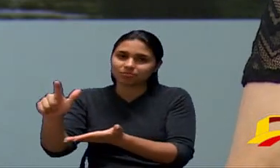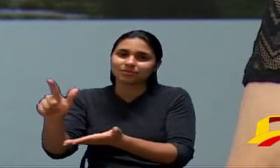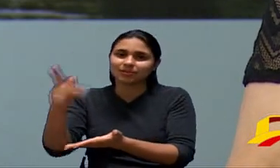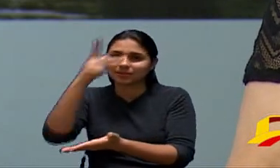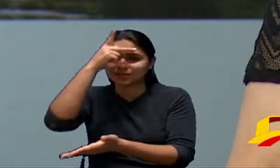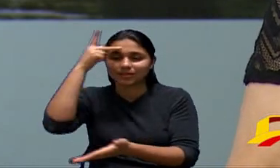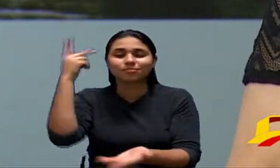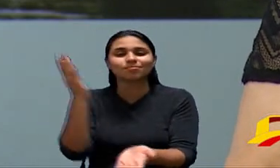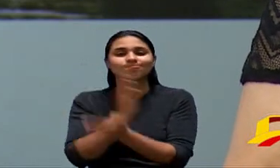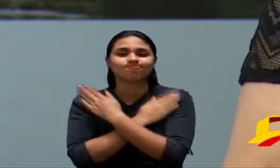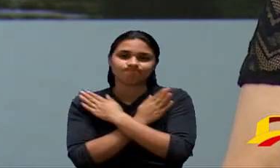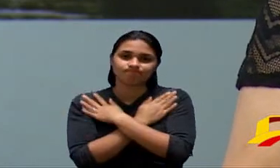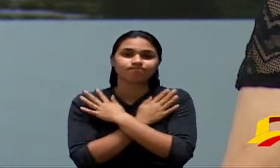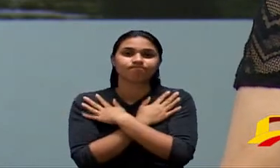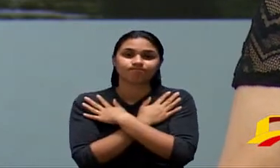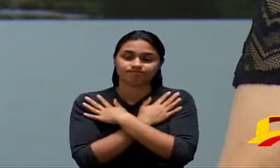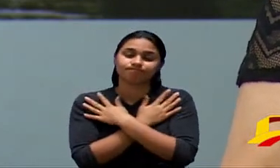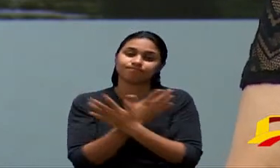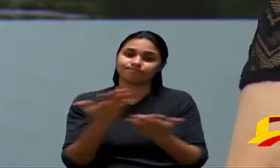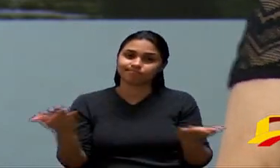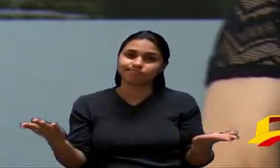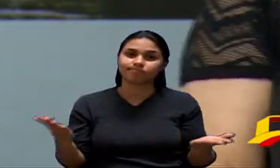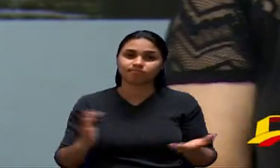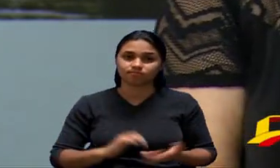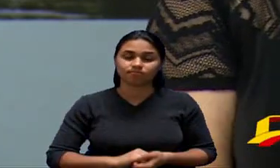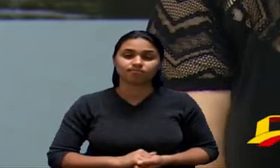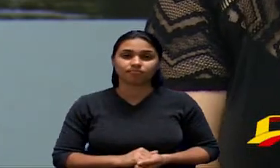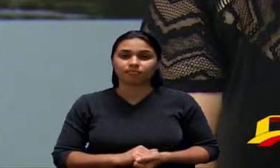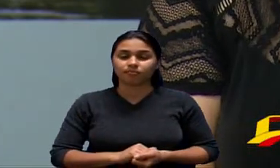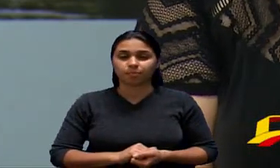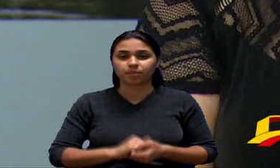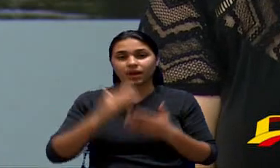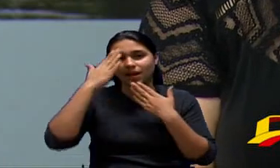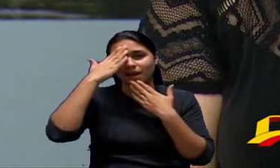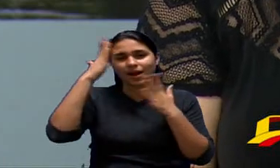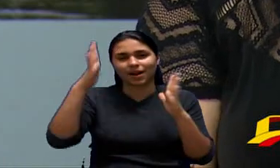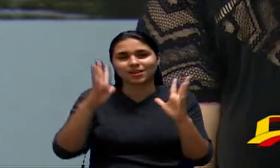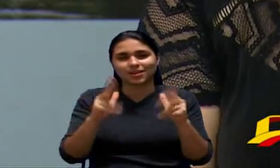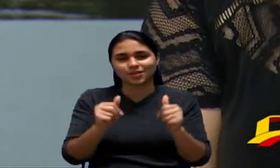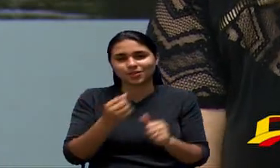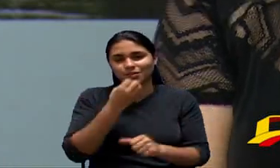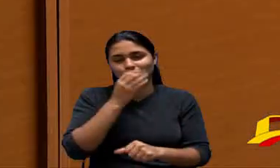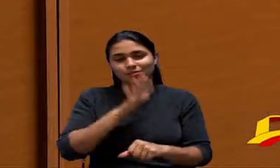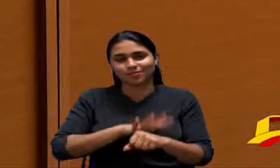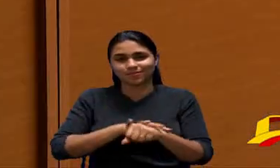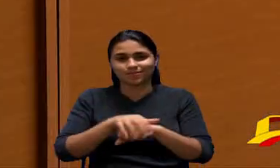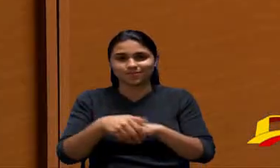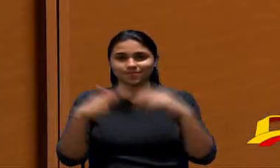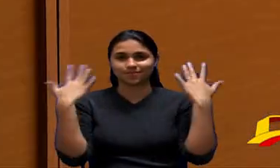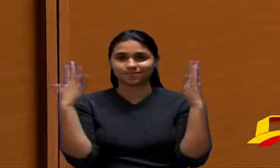não é por aí agradeço a todos boa noite